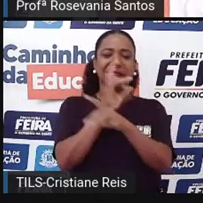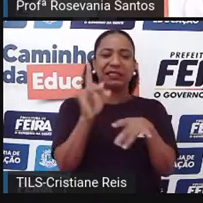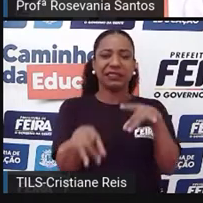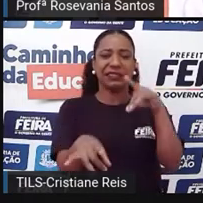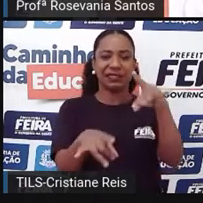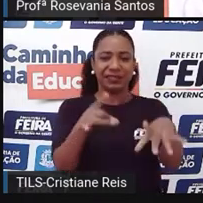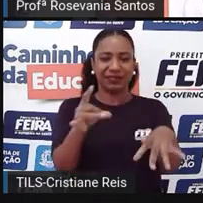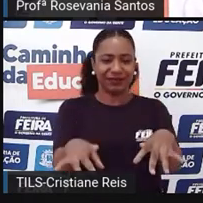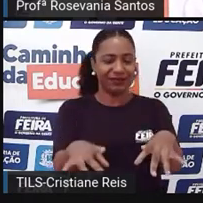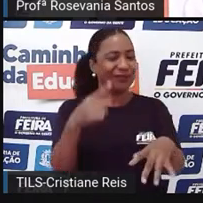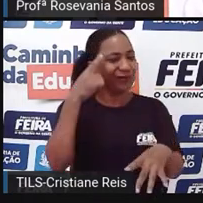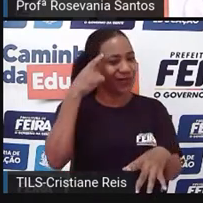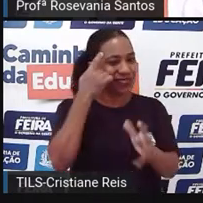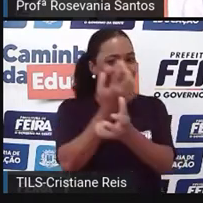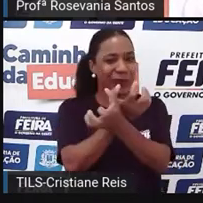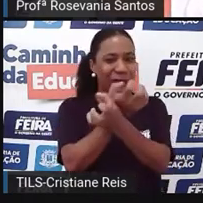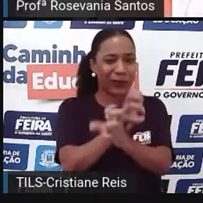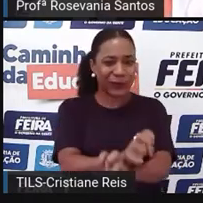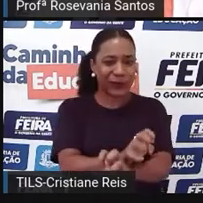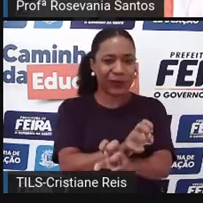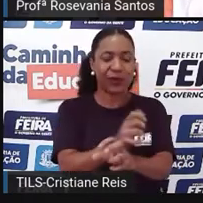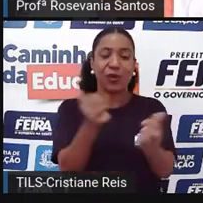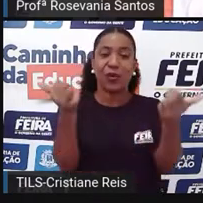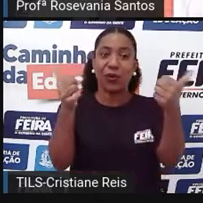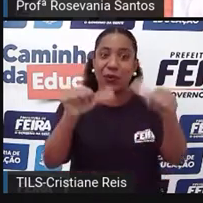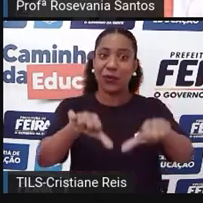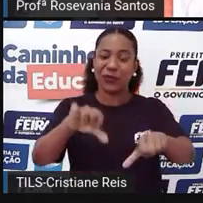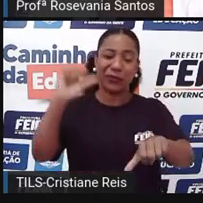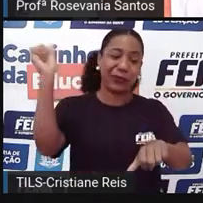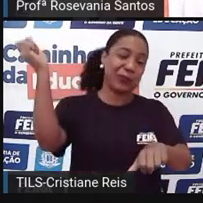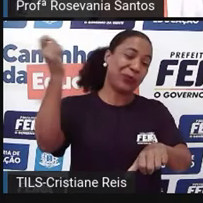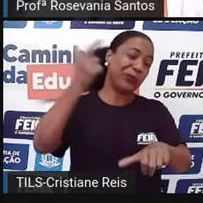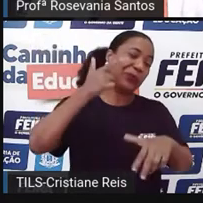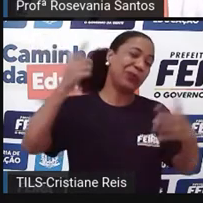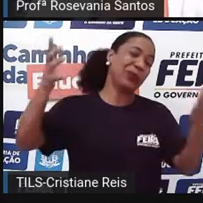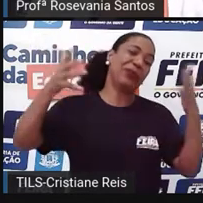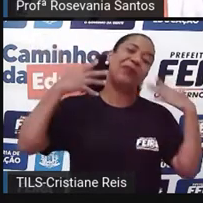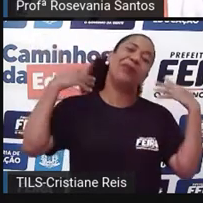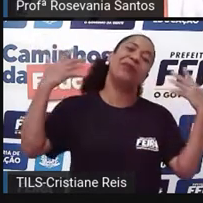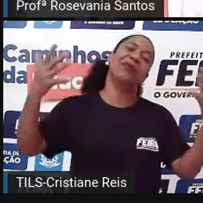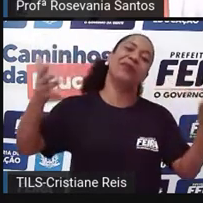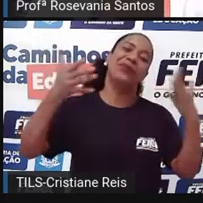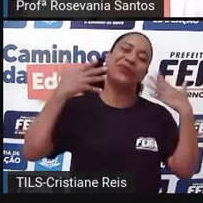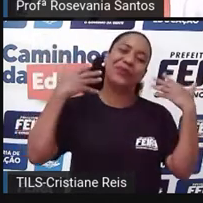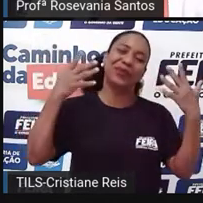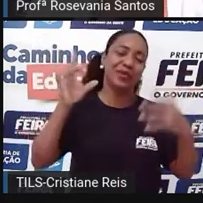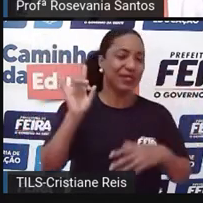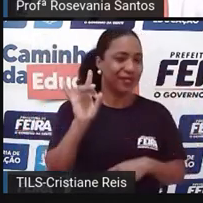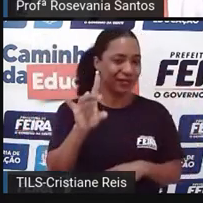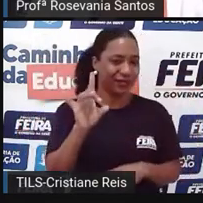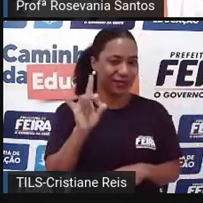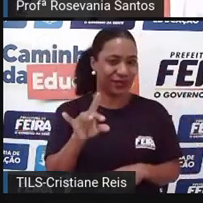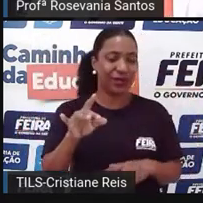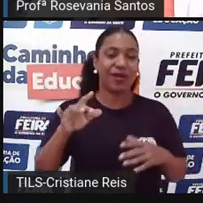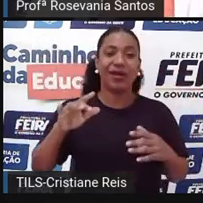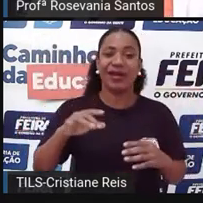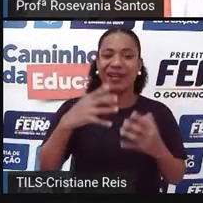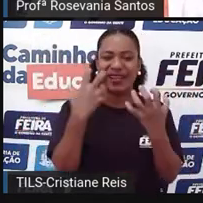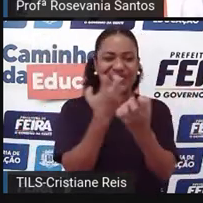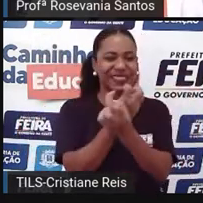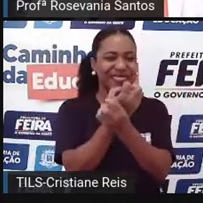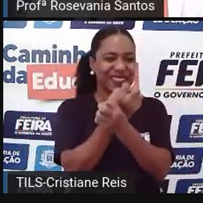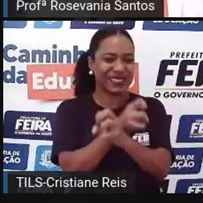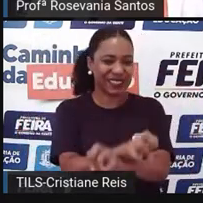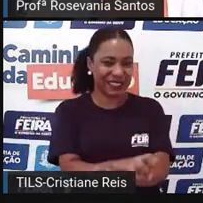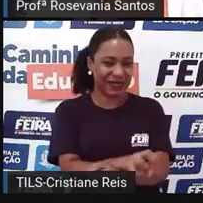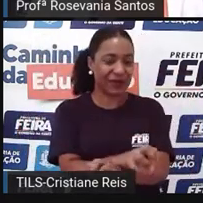Então, essa é a área do Nordeste, que quase todo mundo, quando fala do Nordeste, a gente só lembra dessa área para dizer, ah, o sertão é seco.